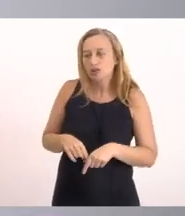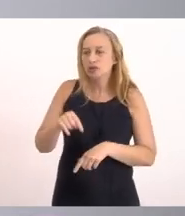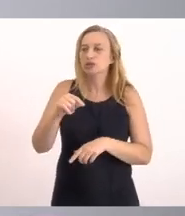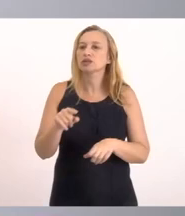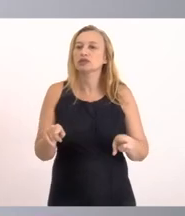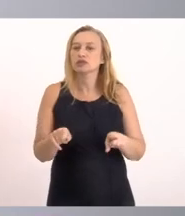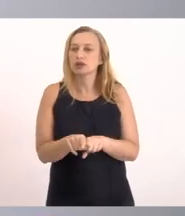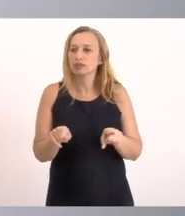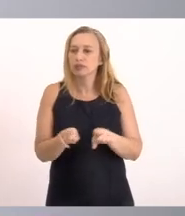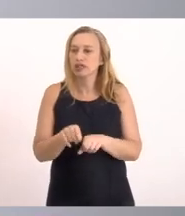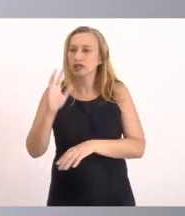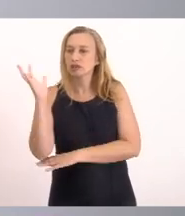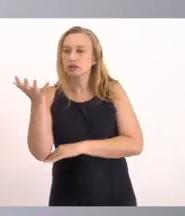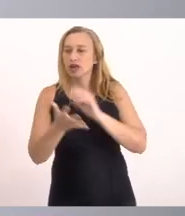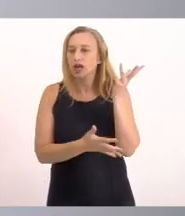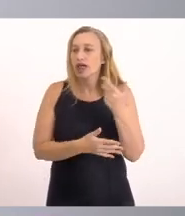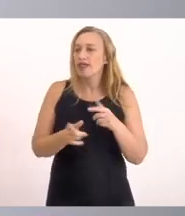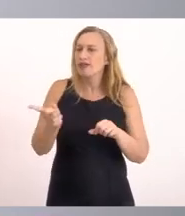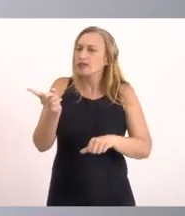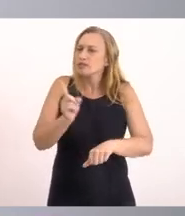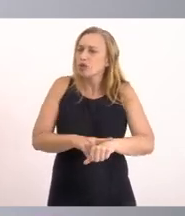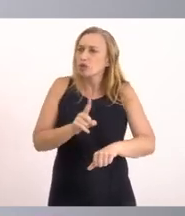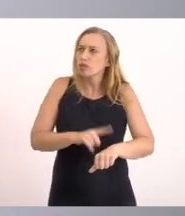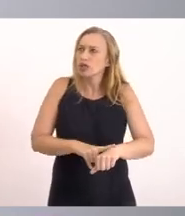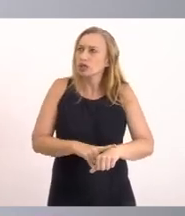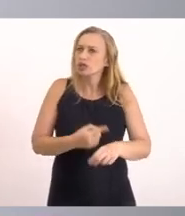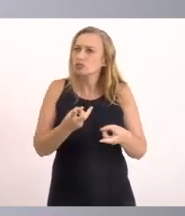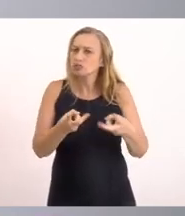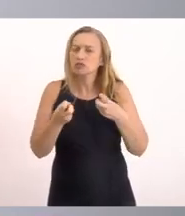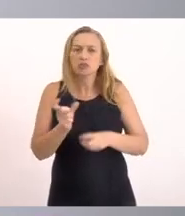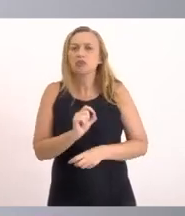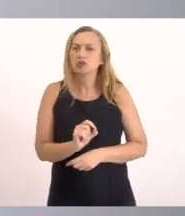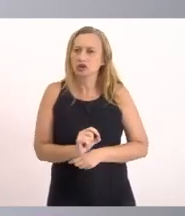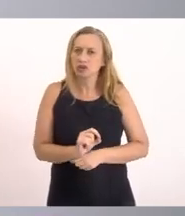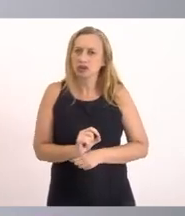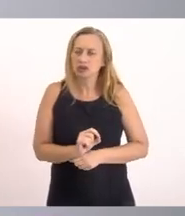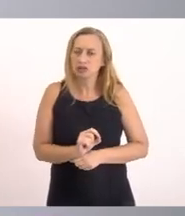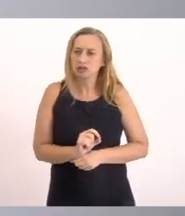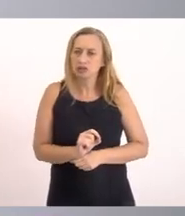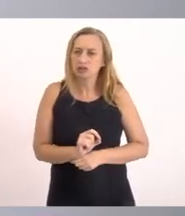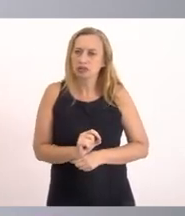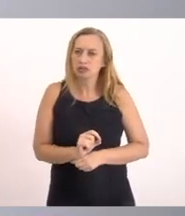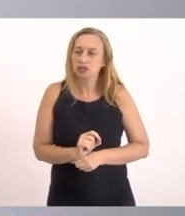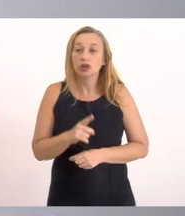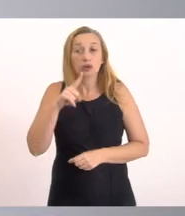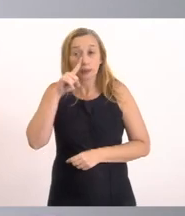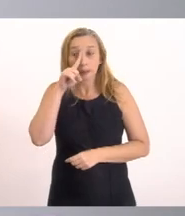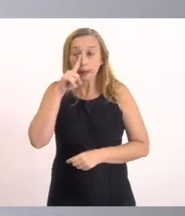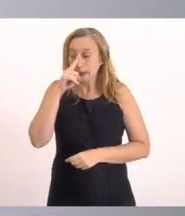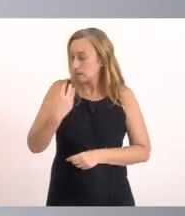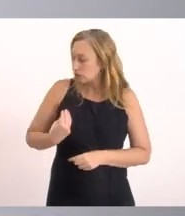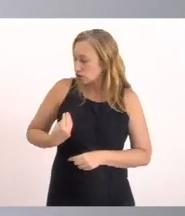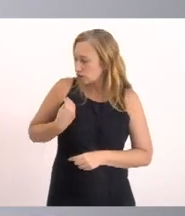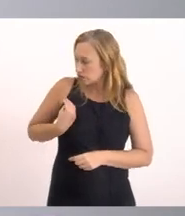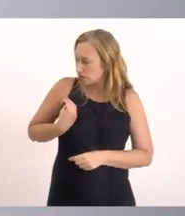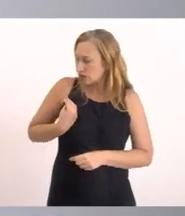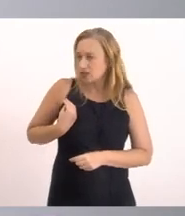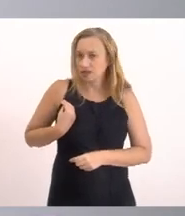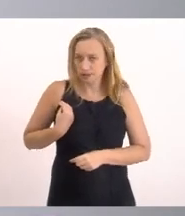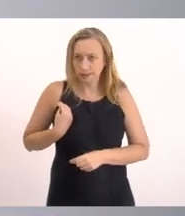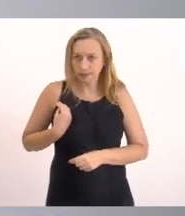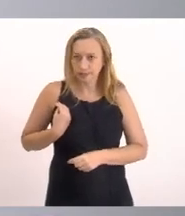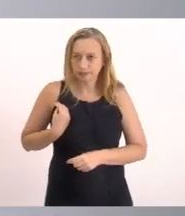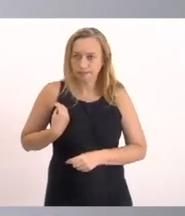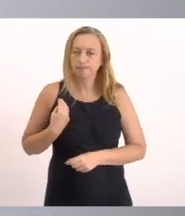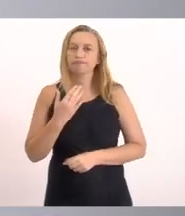E nesse movimento A gente Identificou que Além do risco de vida Iminente Ou melhor